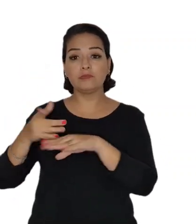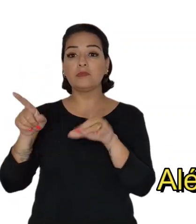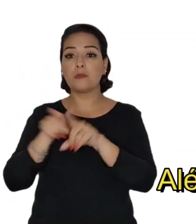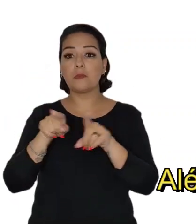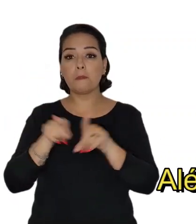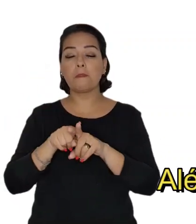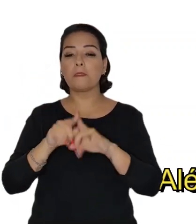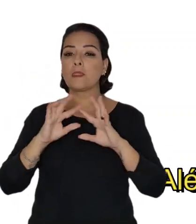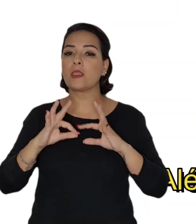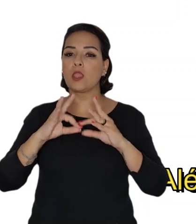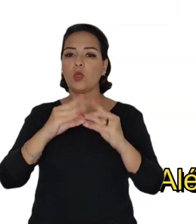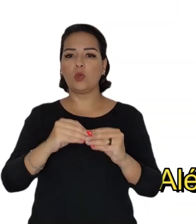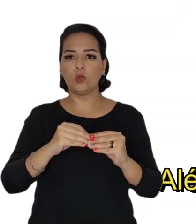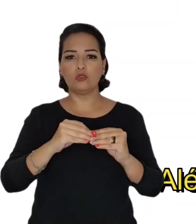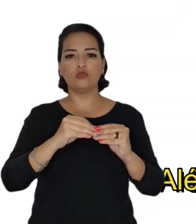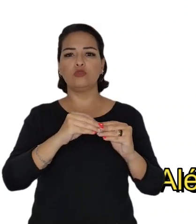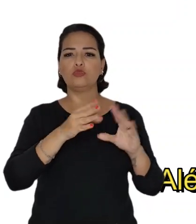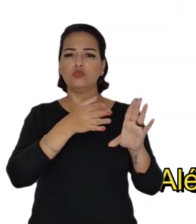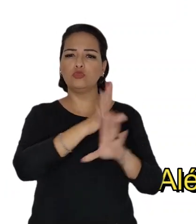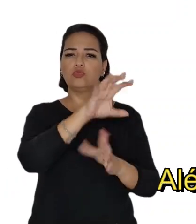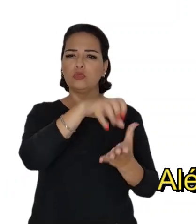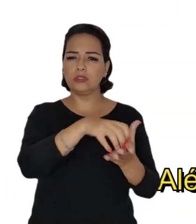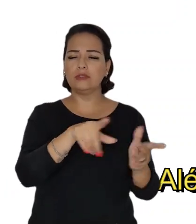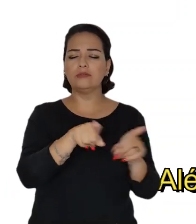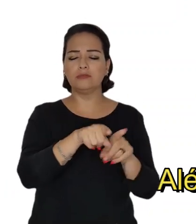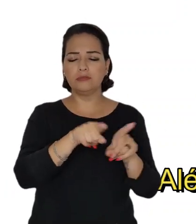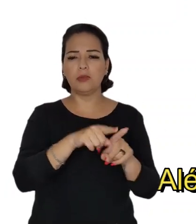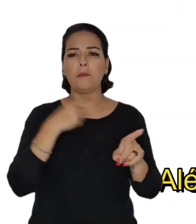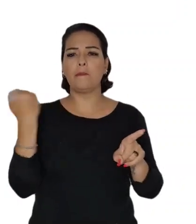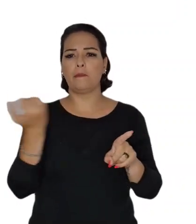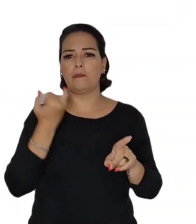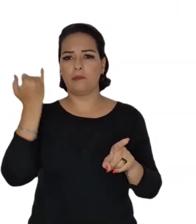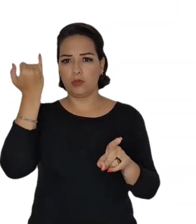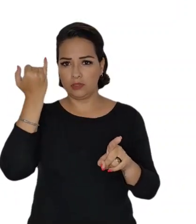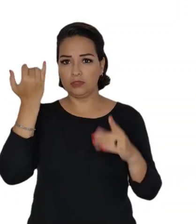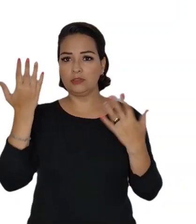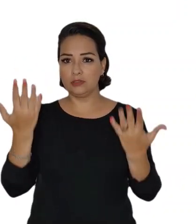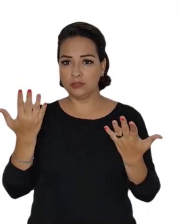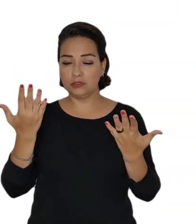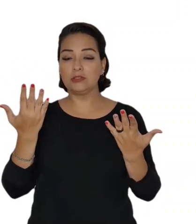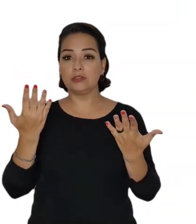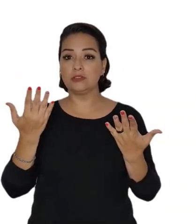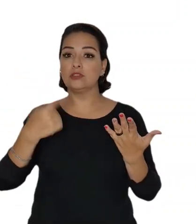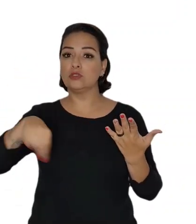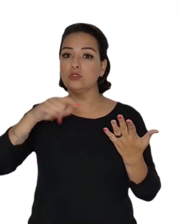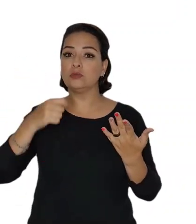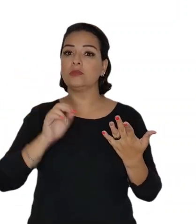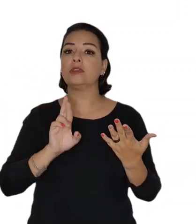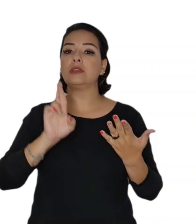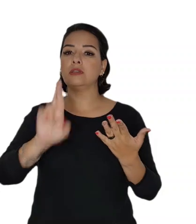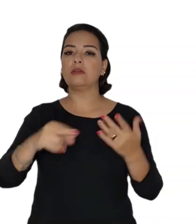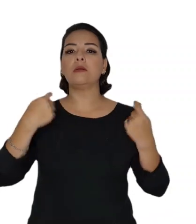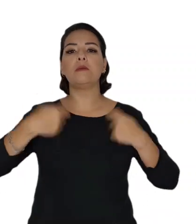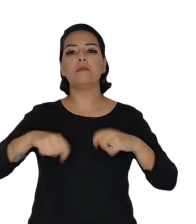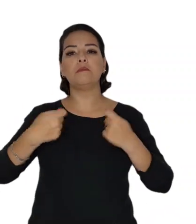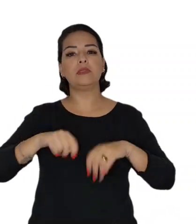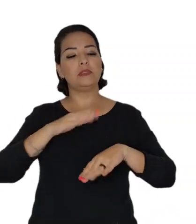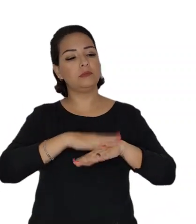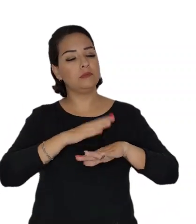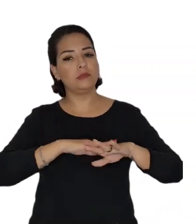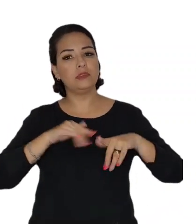Mas para além disso, a participação em todos os conselhos é fundamental. Enquanto entidades,